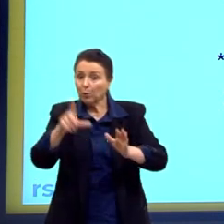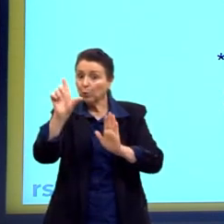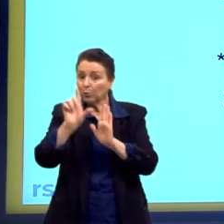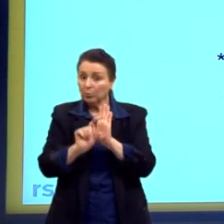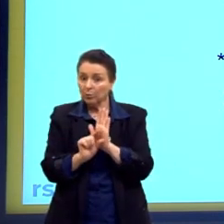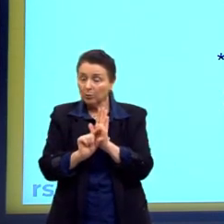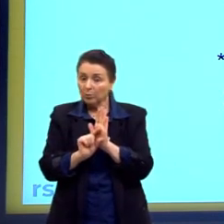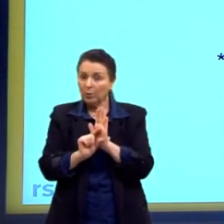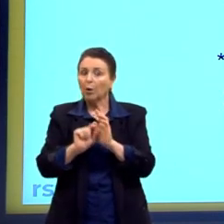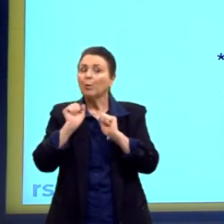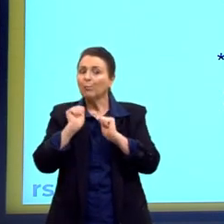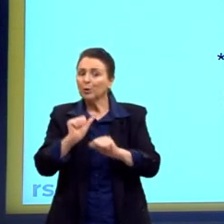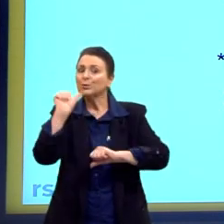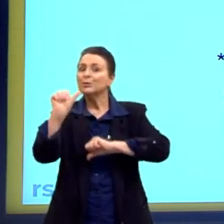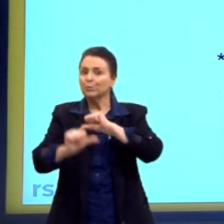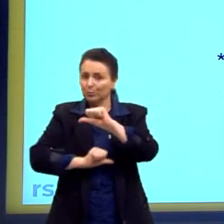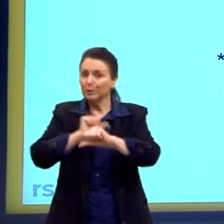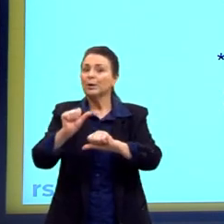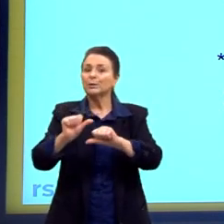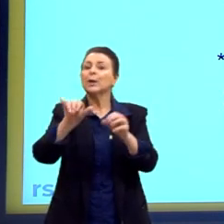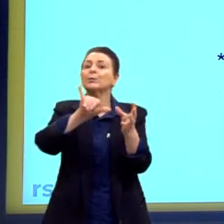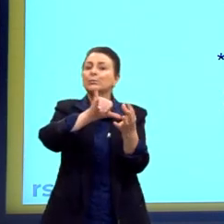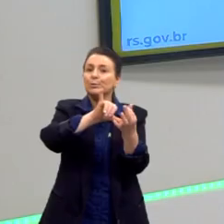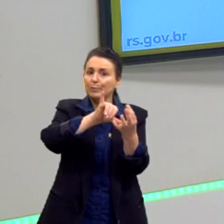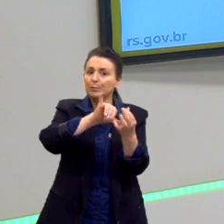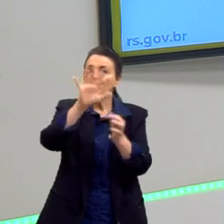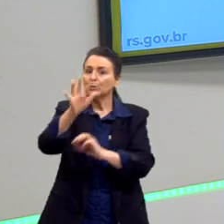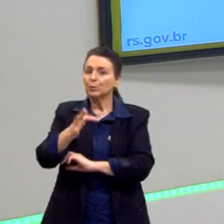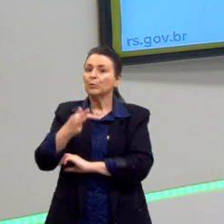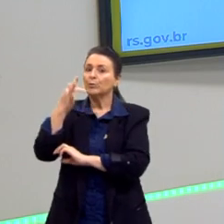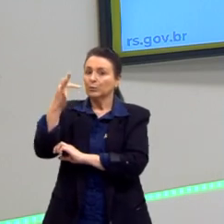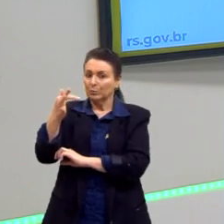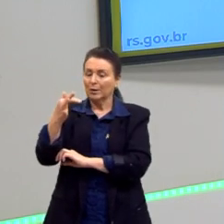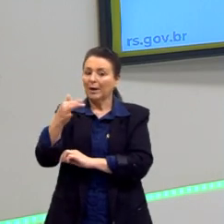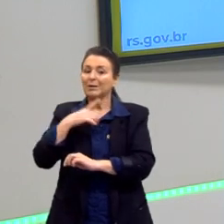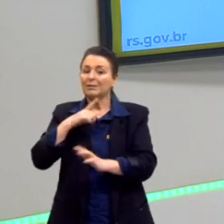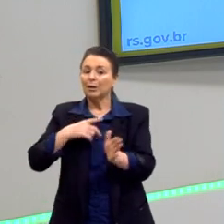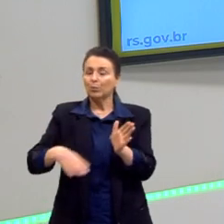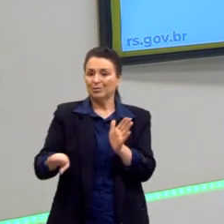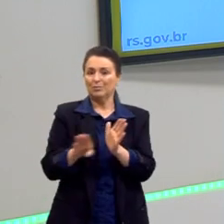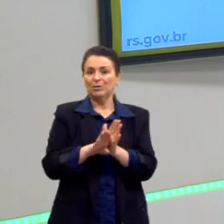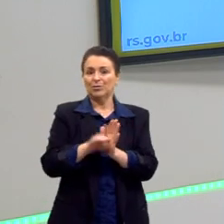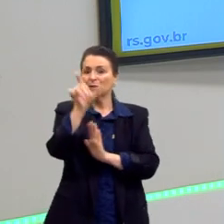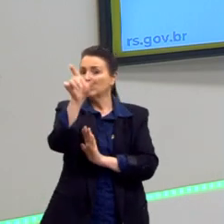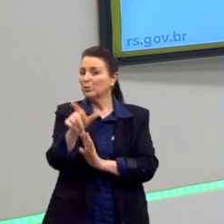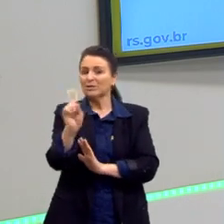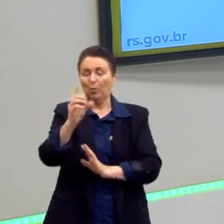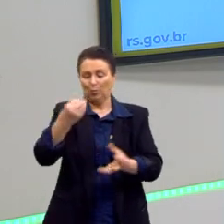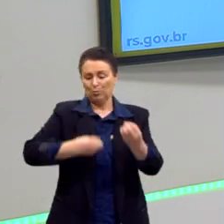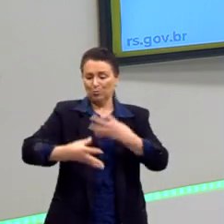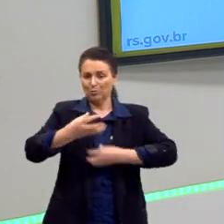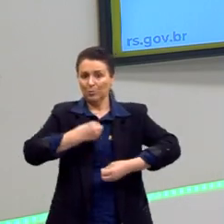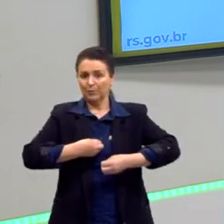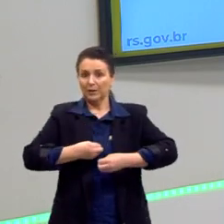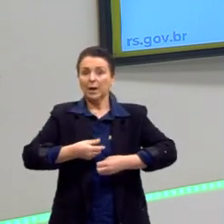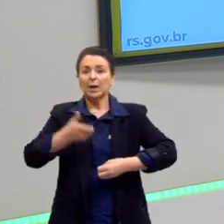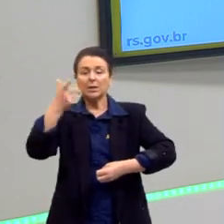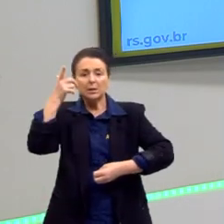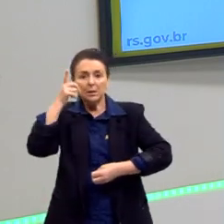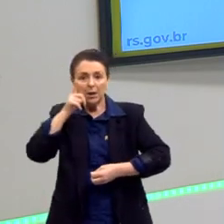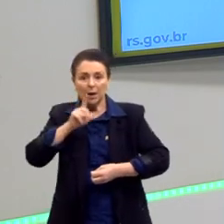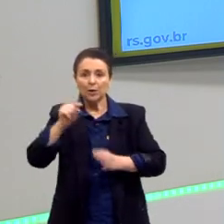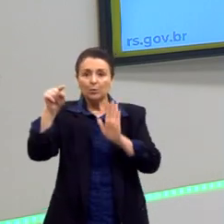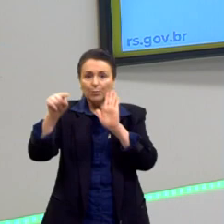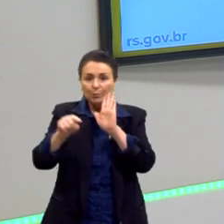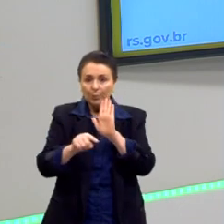ocorram mudanças no sistema capitalista. Eu vejo como inevitável porque as pessoas não acumulam mais. Quanto menos as pessoas ganham, a